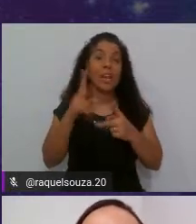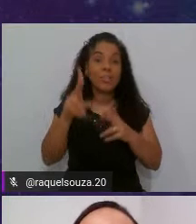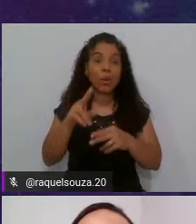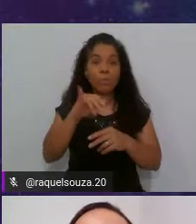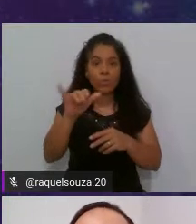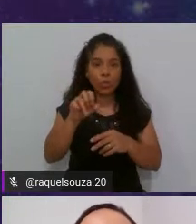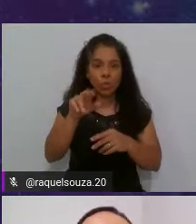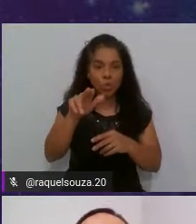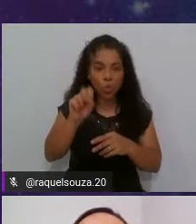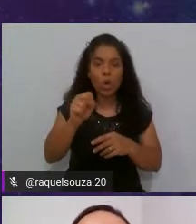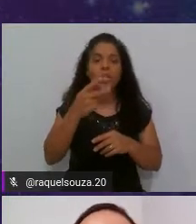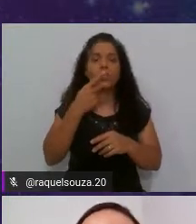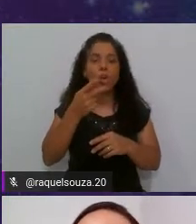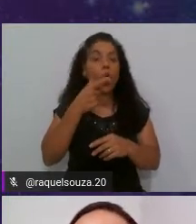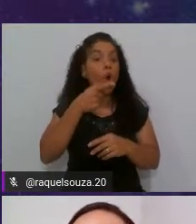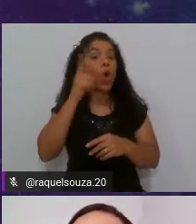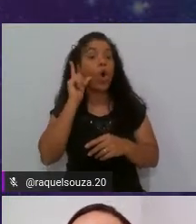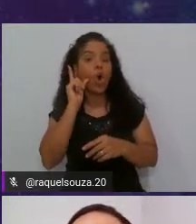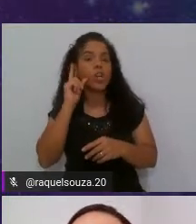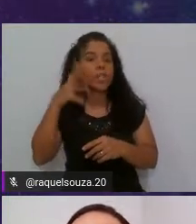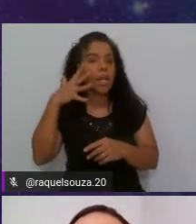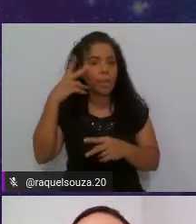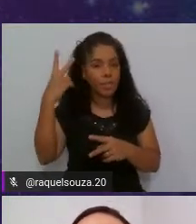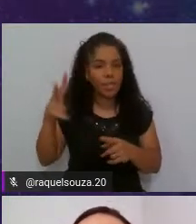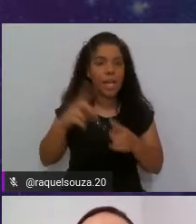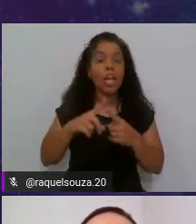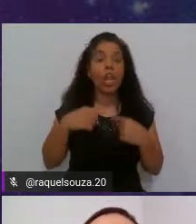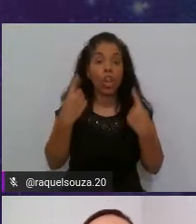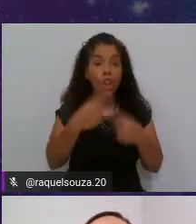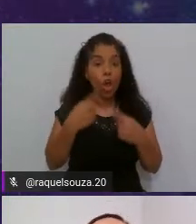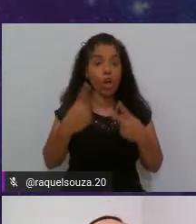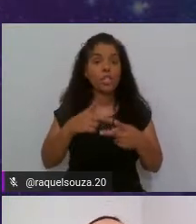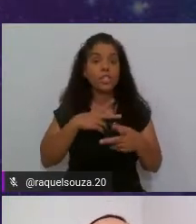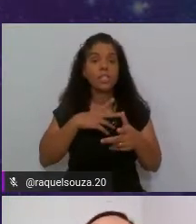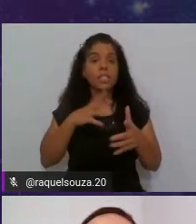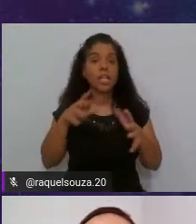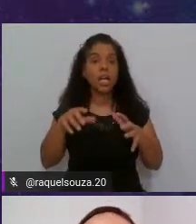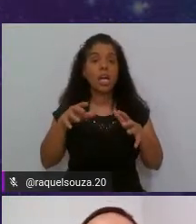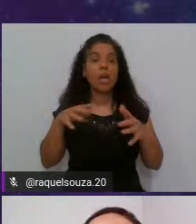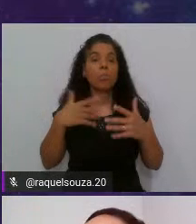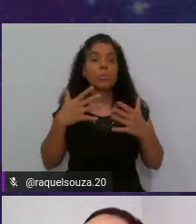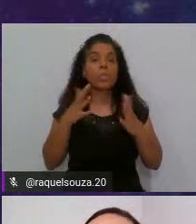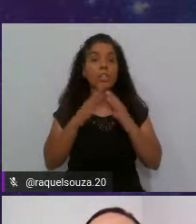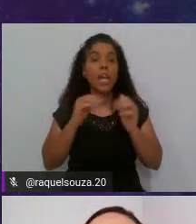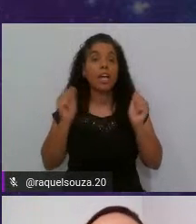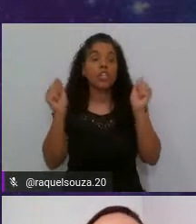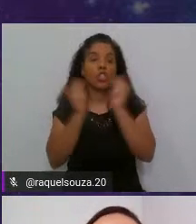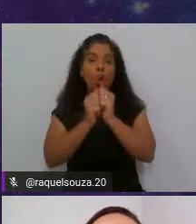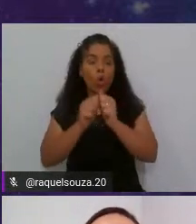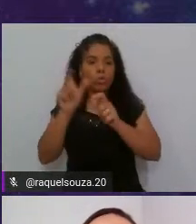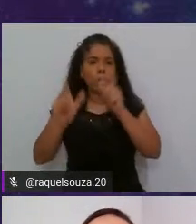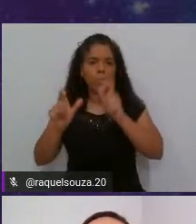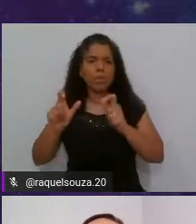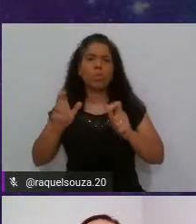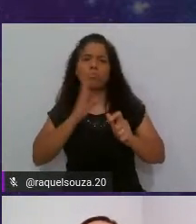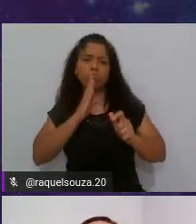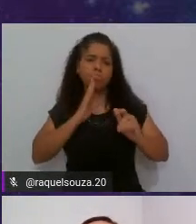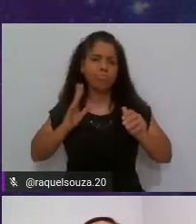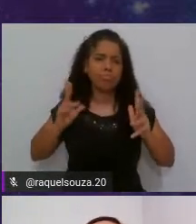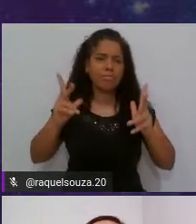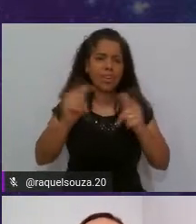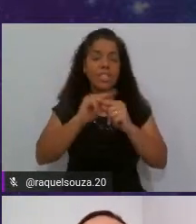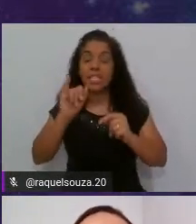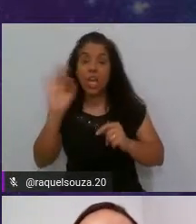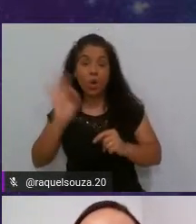mencionou ontem na palestra dele nós estamos em ombros em ombros de gigantes e é exatamente isso se eu não